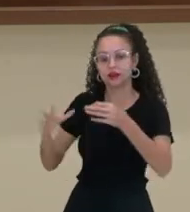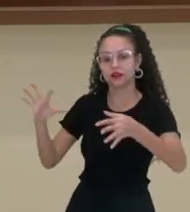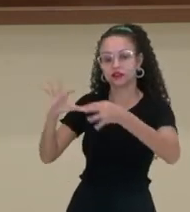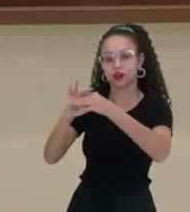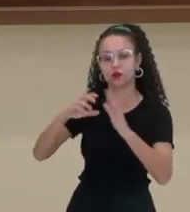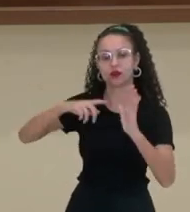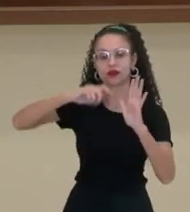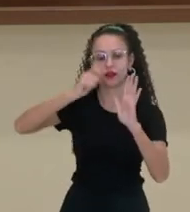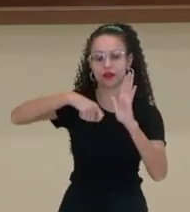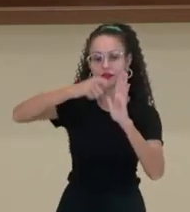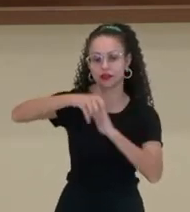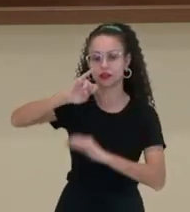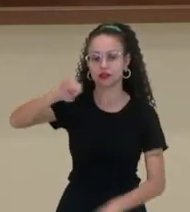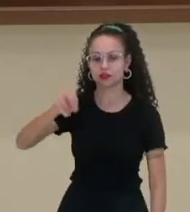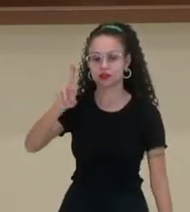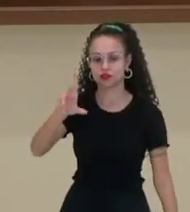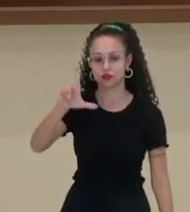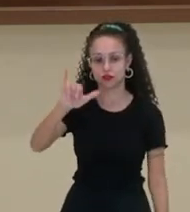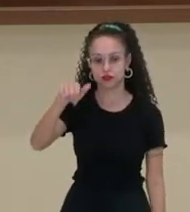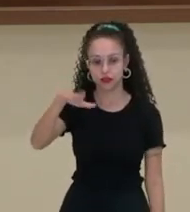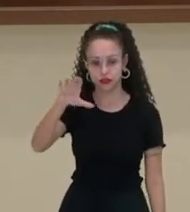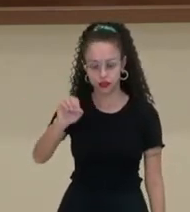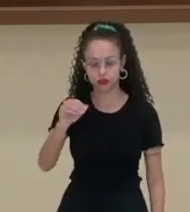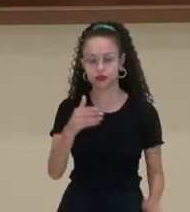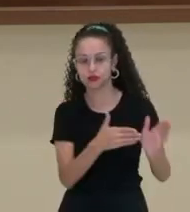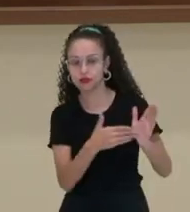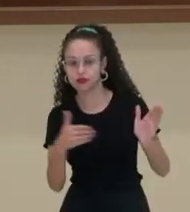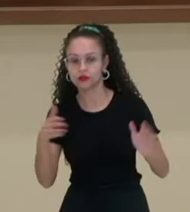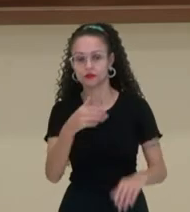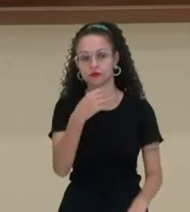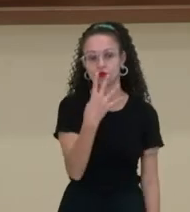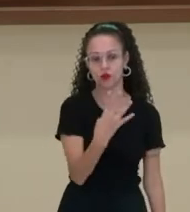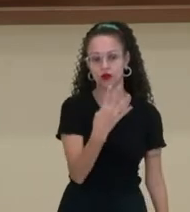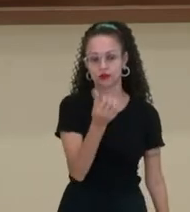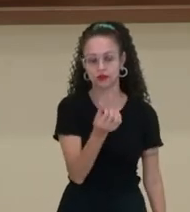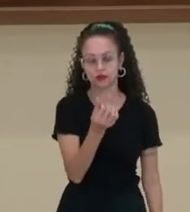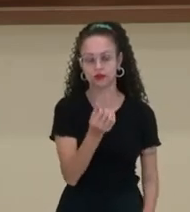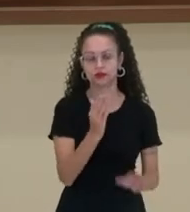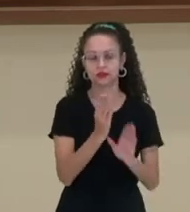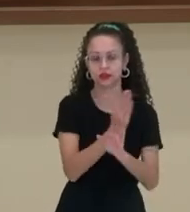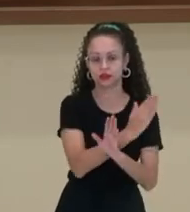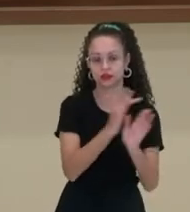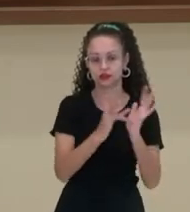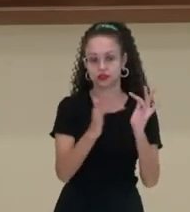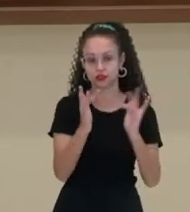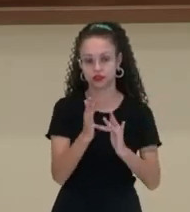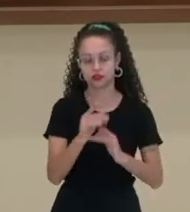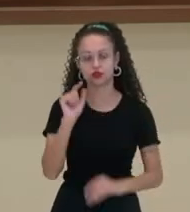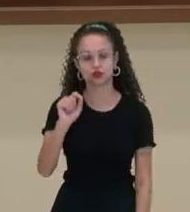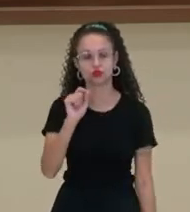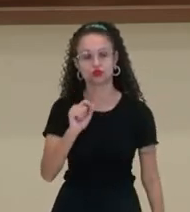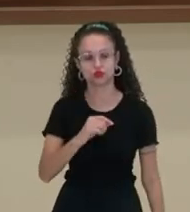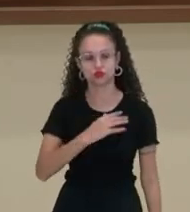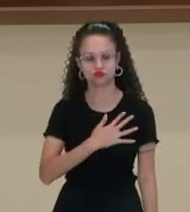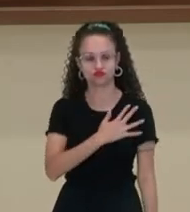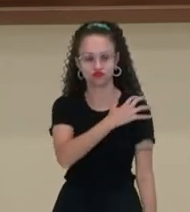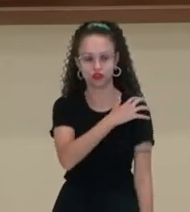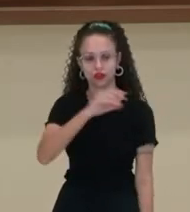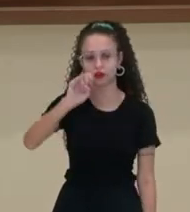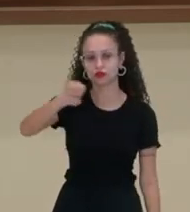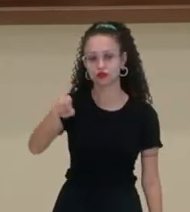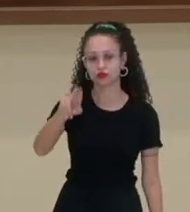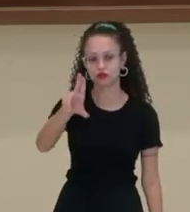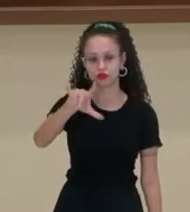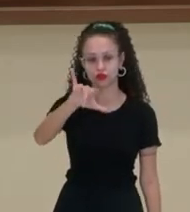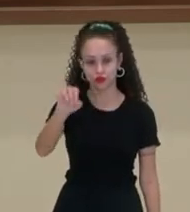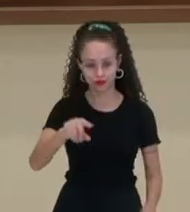calendário juliano que se utilizava desde 46 a.C., durante o governo do ditador, ou melhor, do general Júlio César, por isso